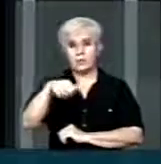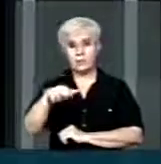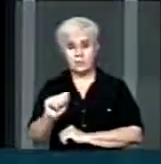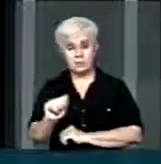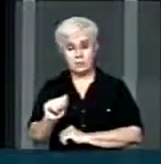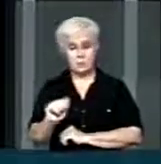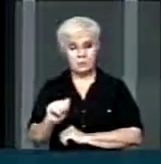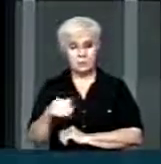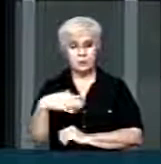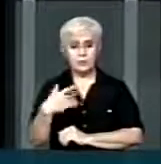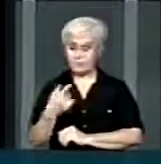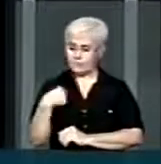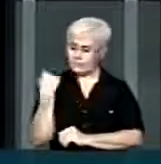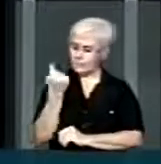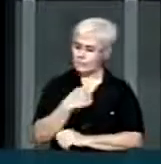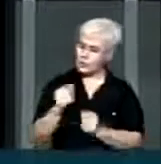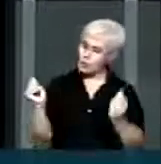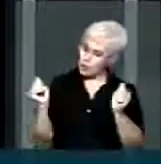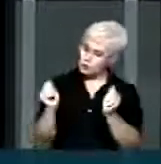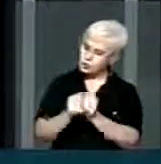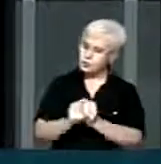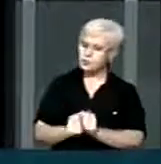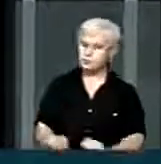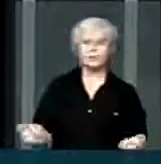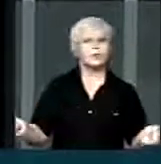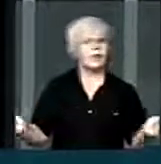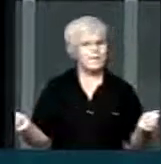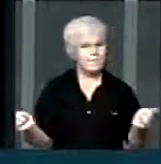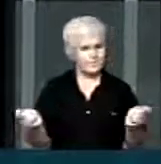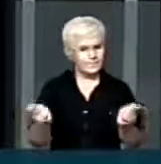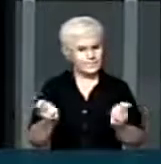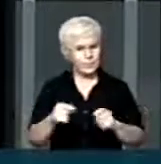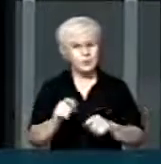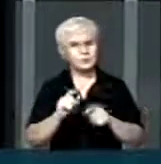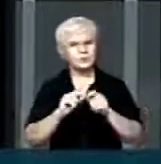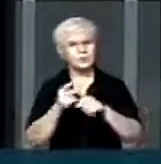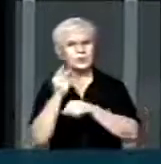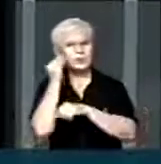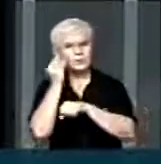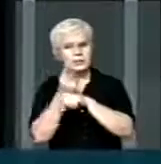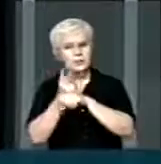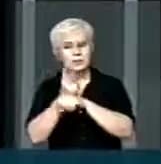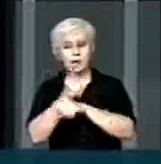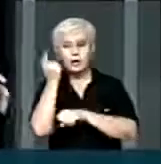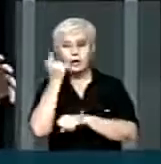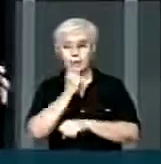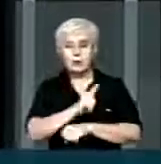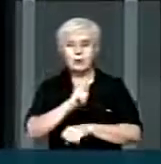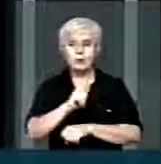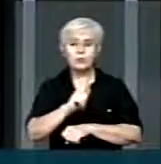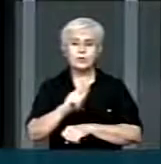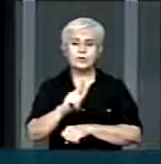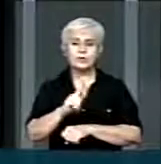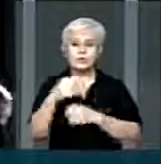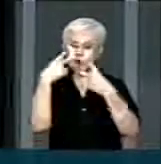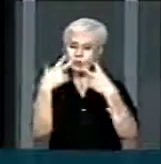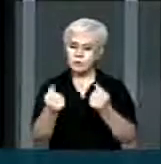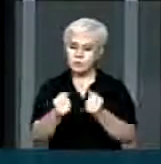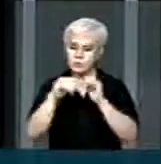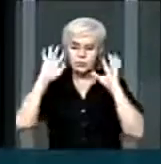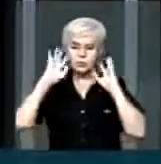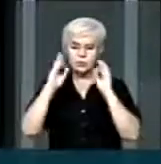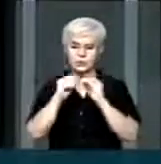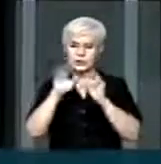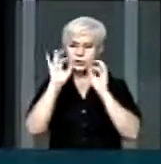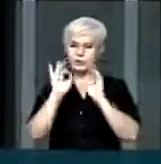para que nós possamos conseguir o reconhecimento definitivo das necessidades